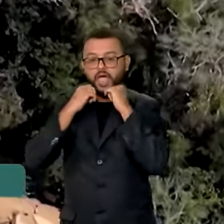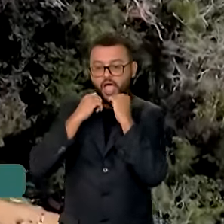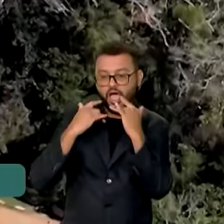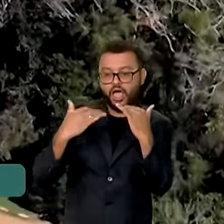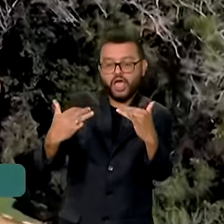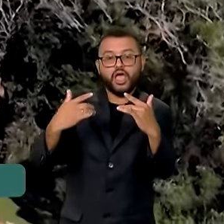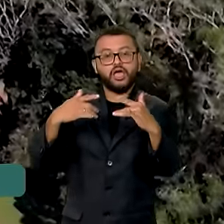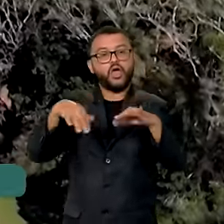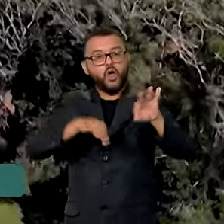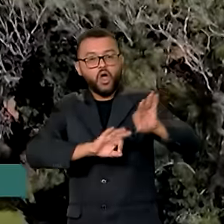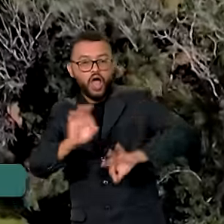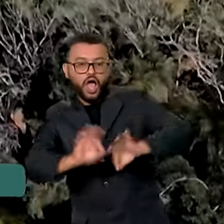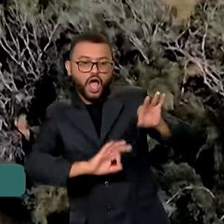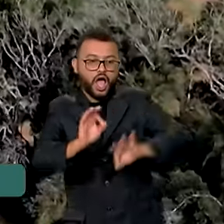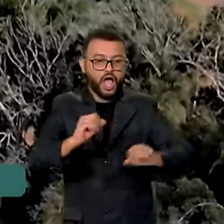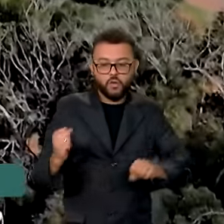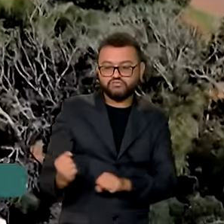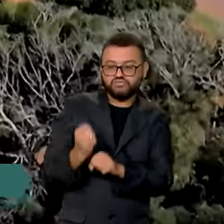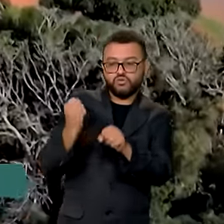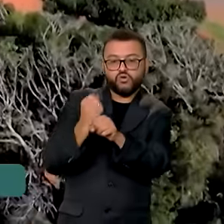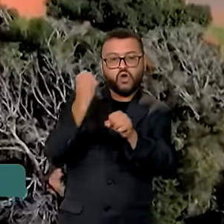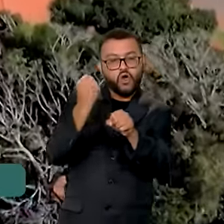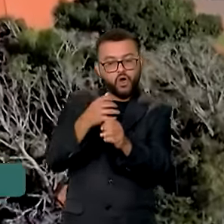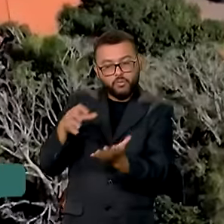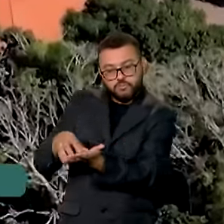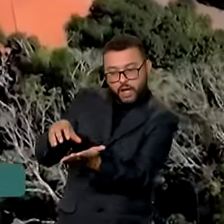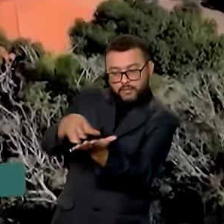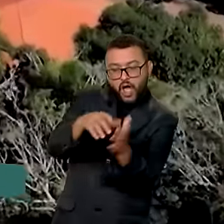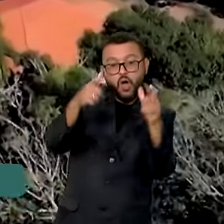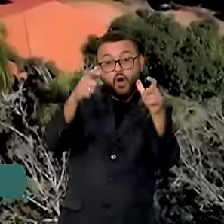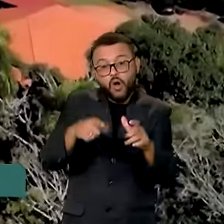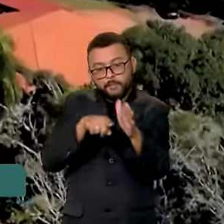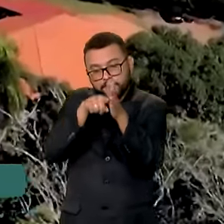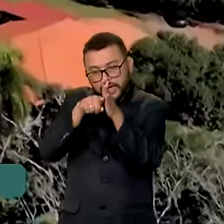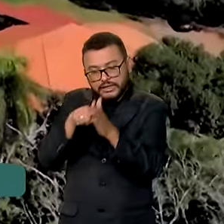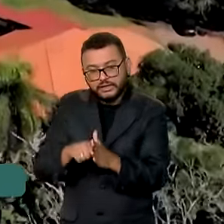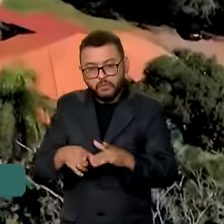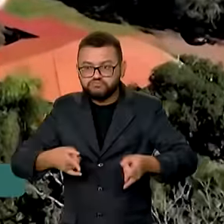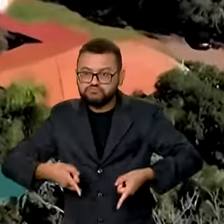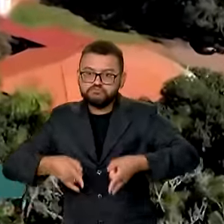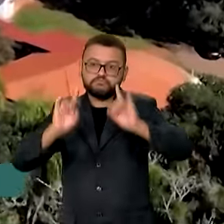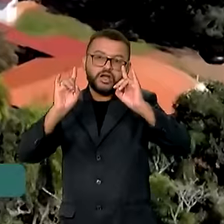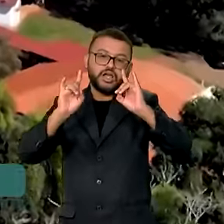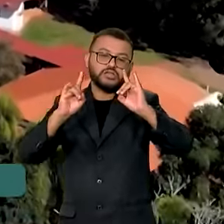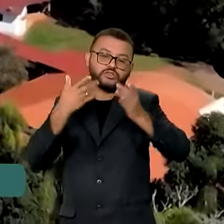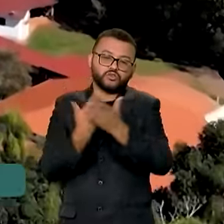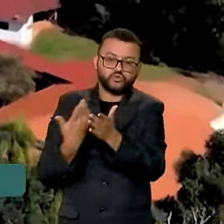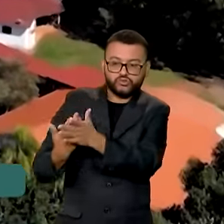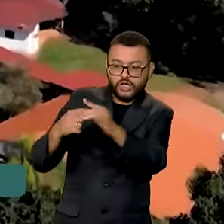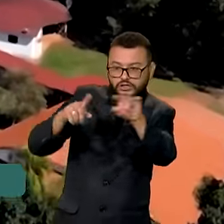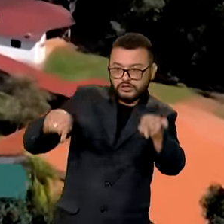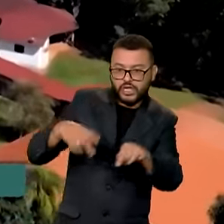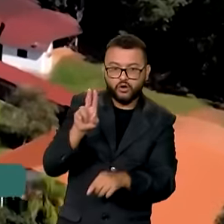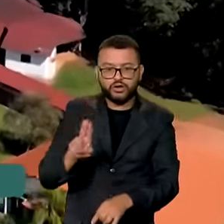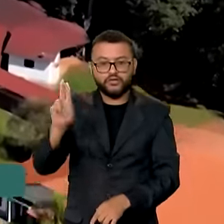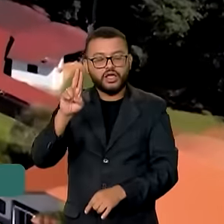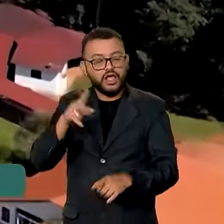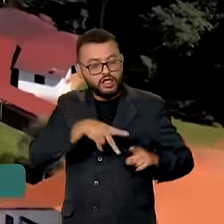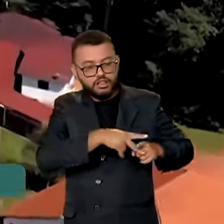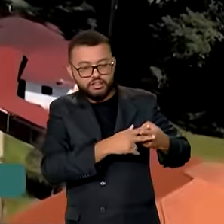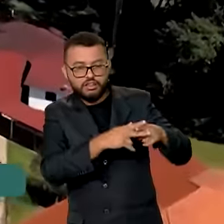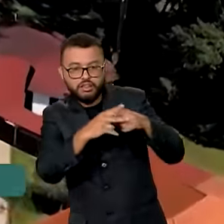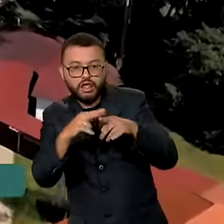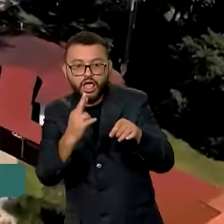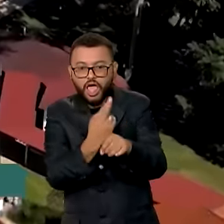urbanização, construção de centros de pesquisas, edifícios universitários, reforma e